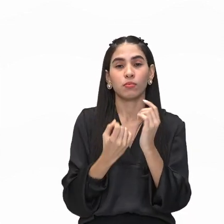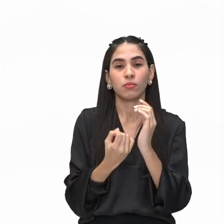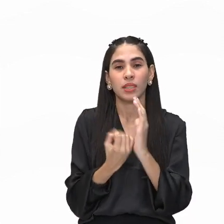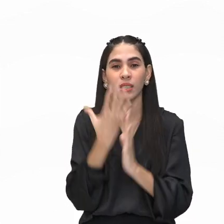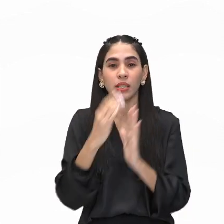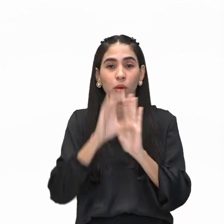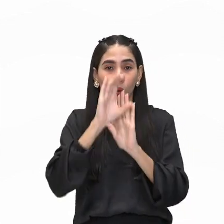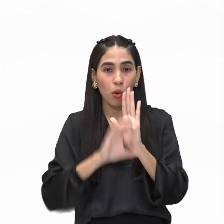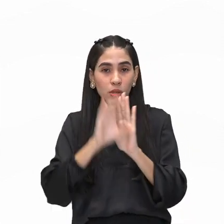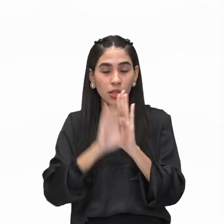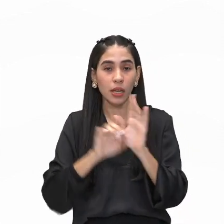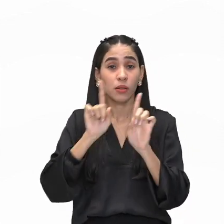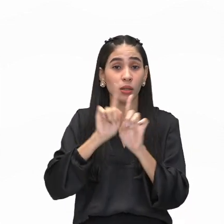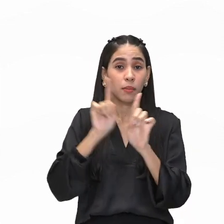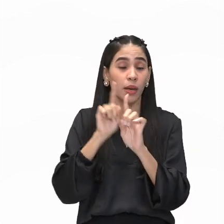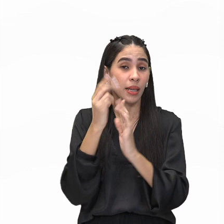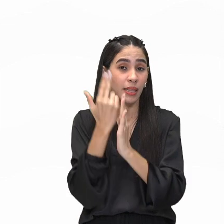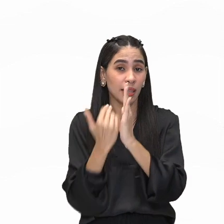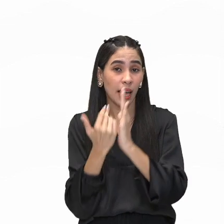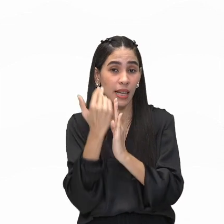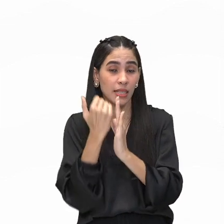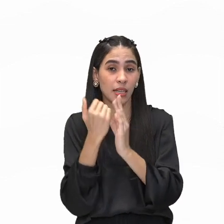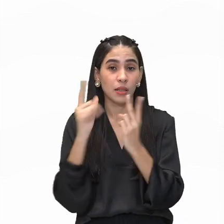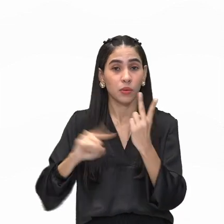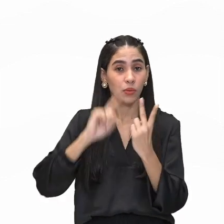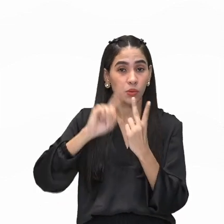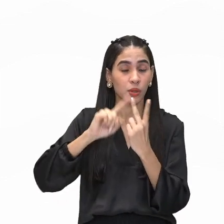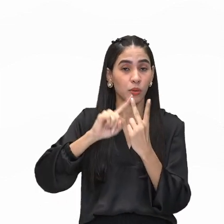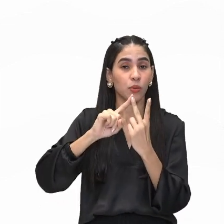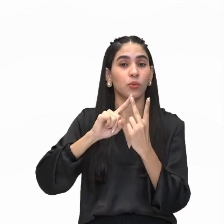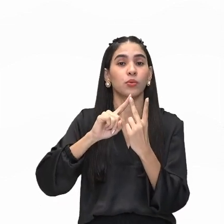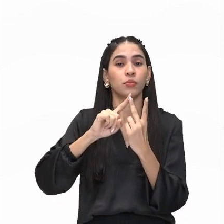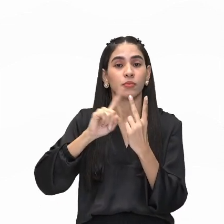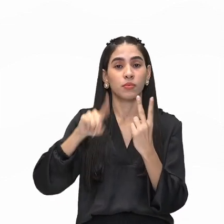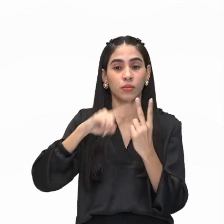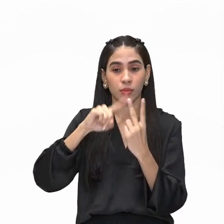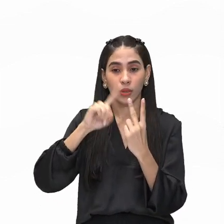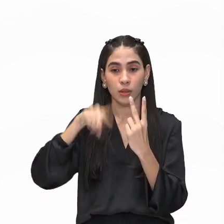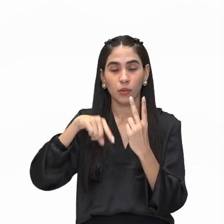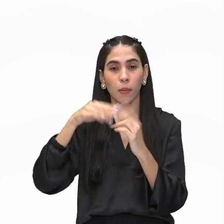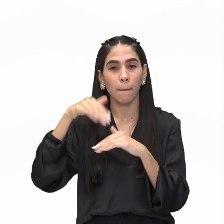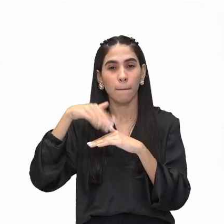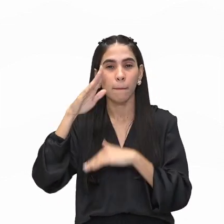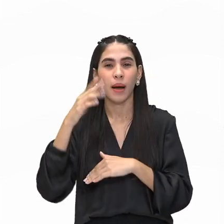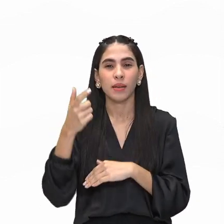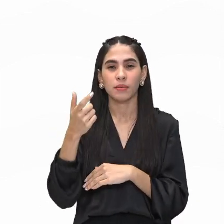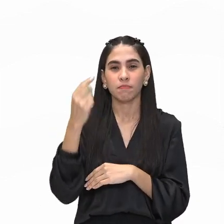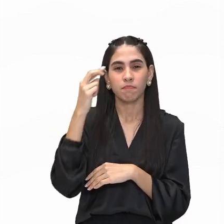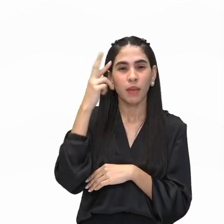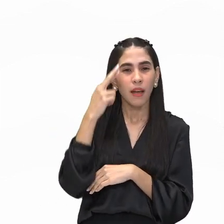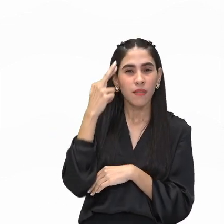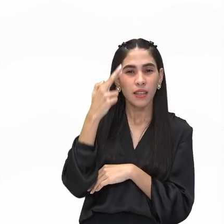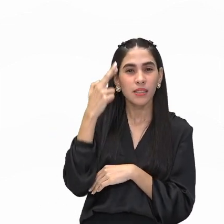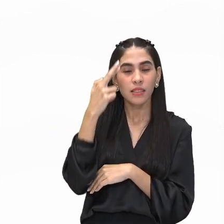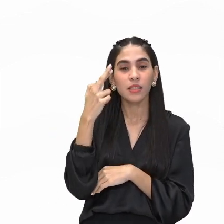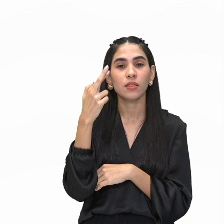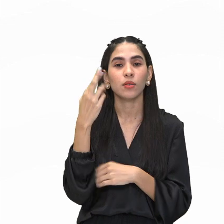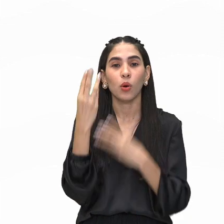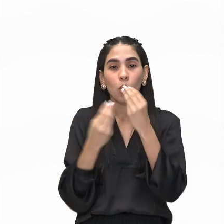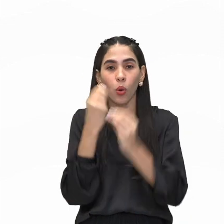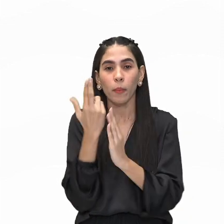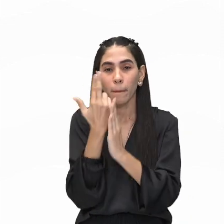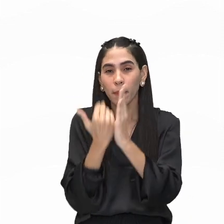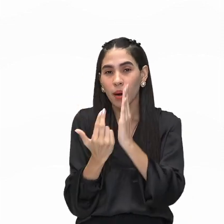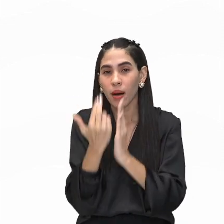desenho para expressá-lo. Já o segundo processo é o mais intuitivo, de uma forma que o desenho já